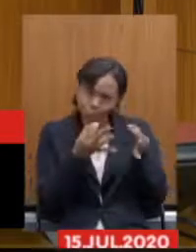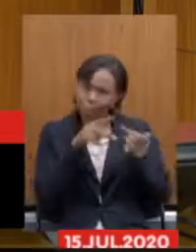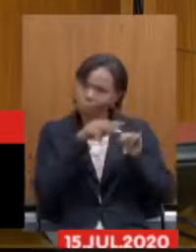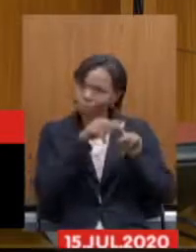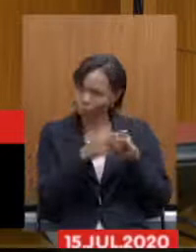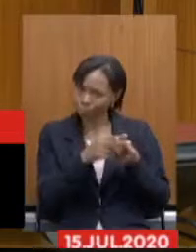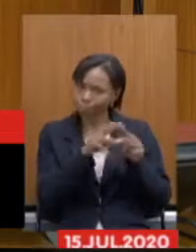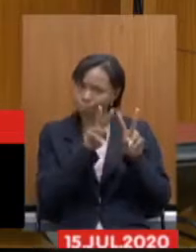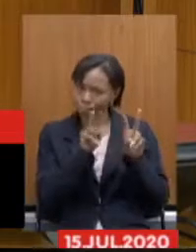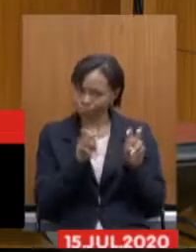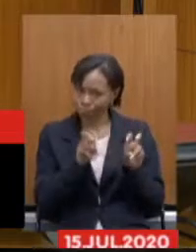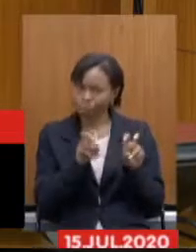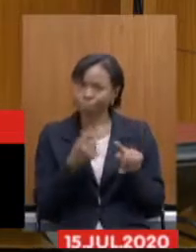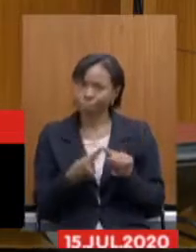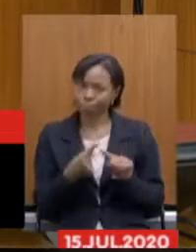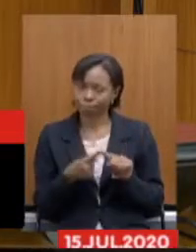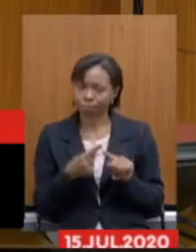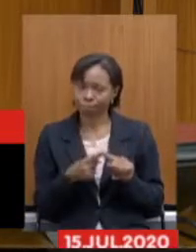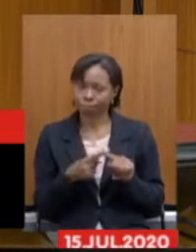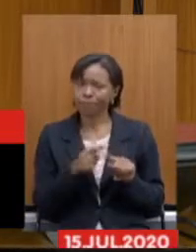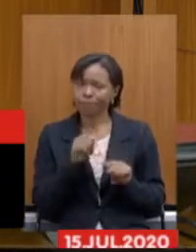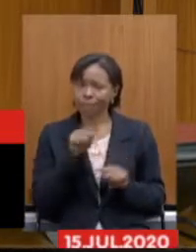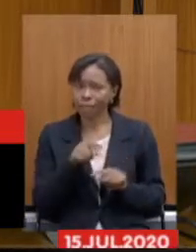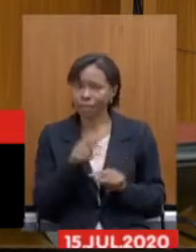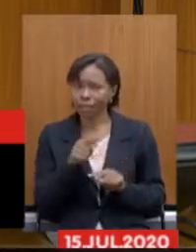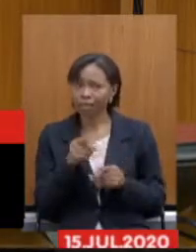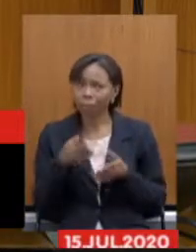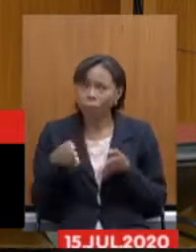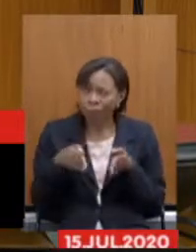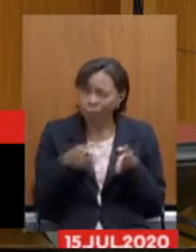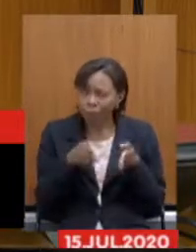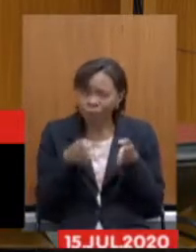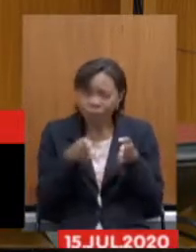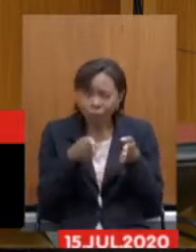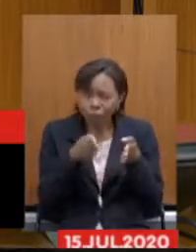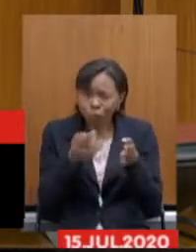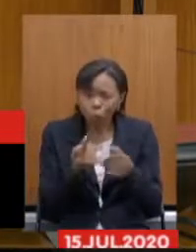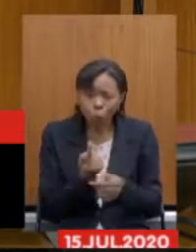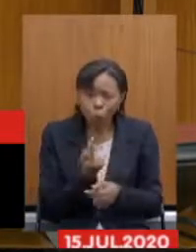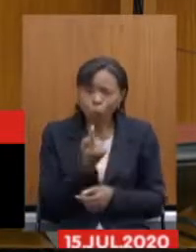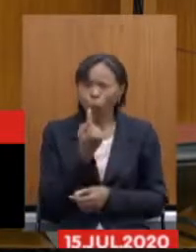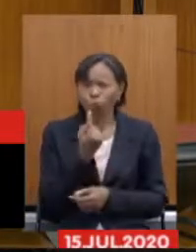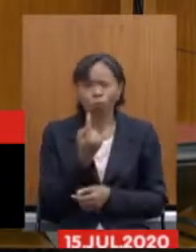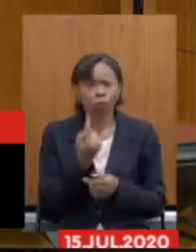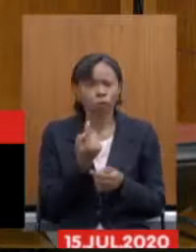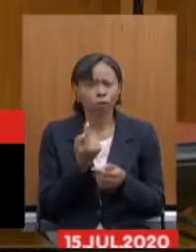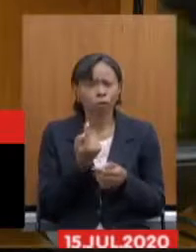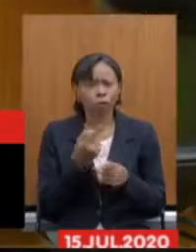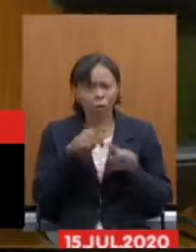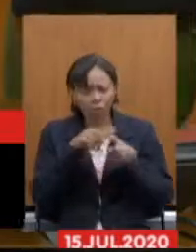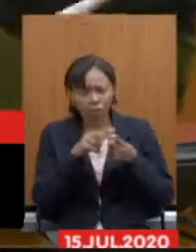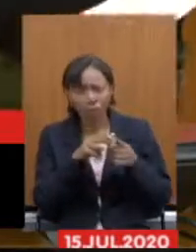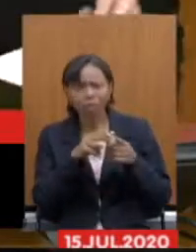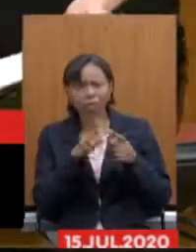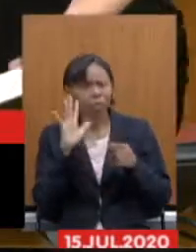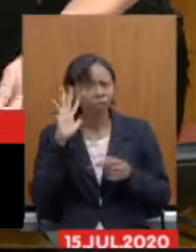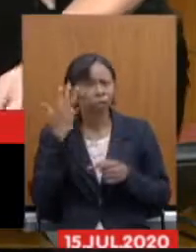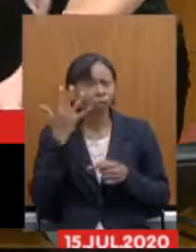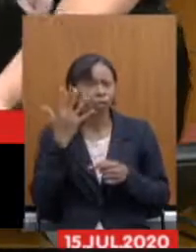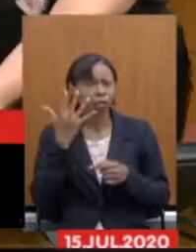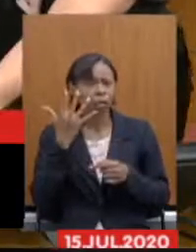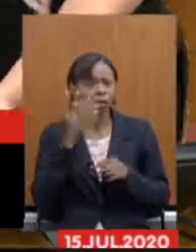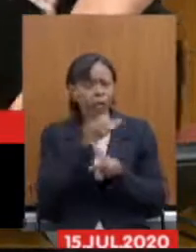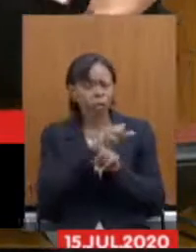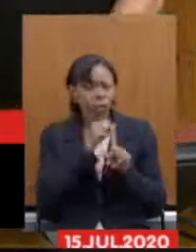essa talvez seja o único caminho para que nós possamos sanar, de fato, o sistema previdenciário para as